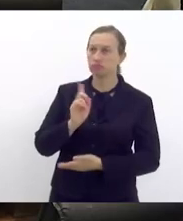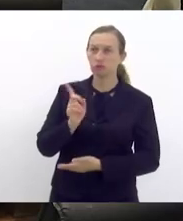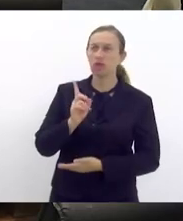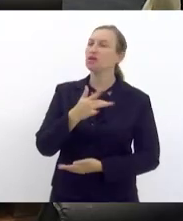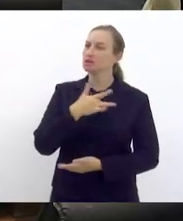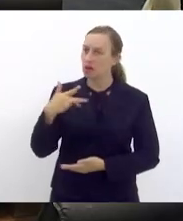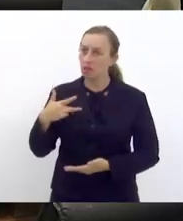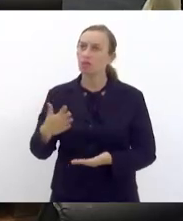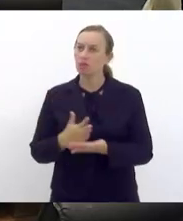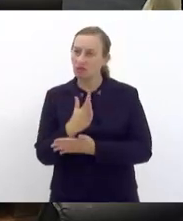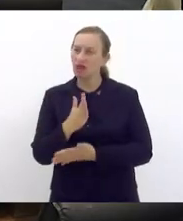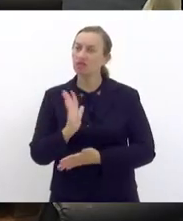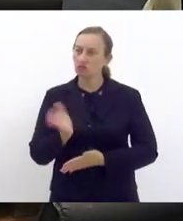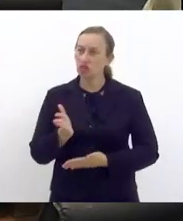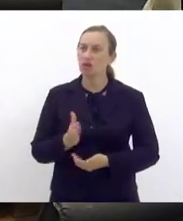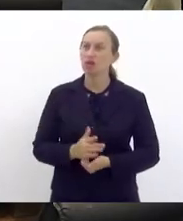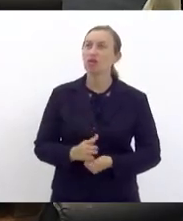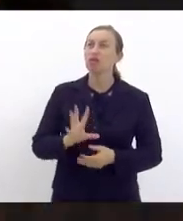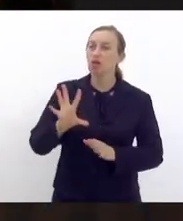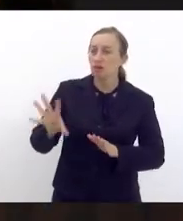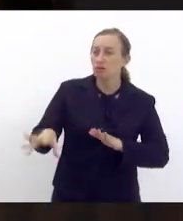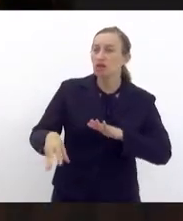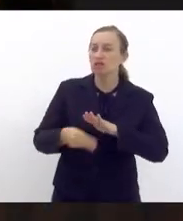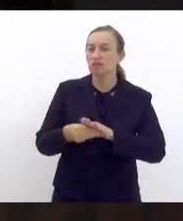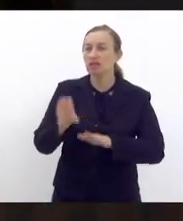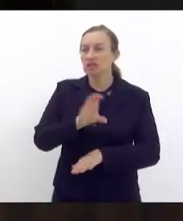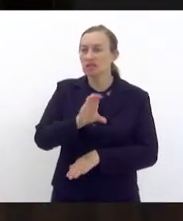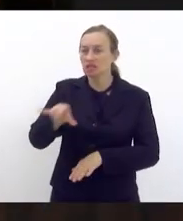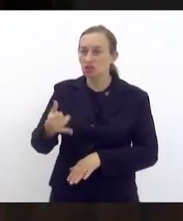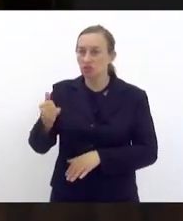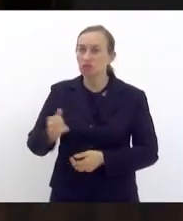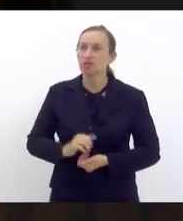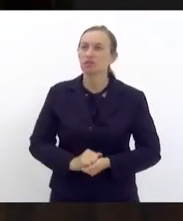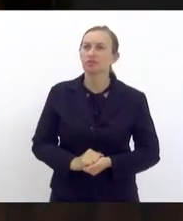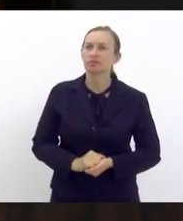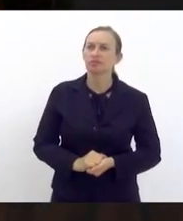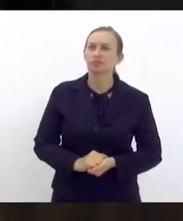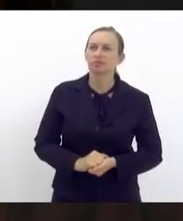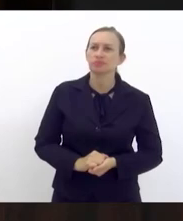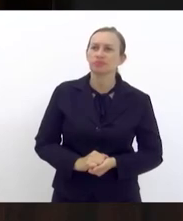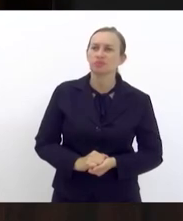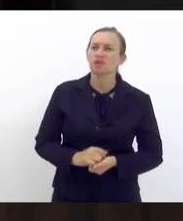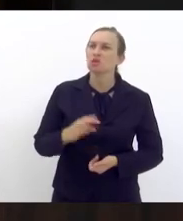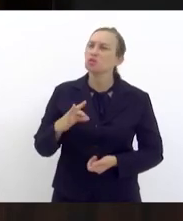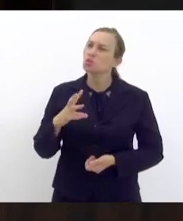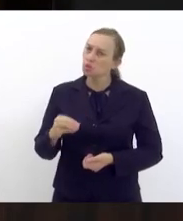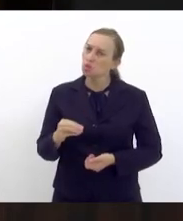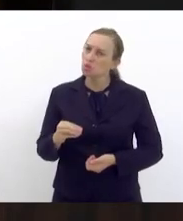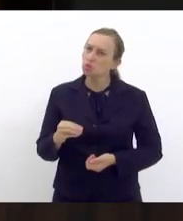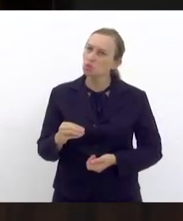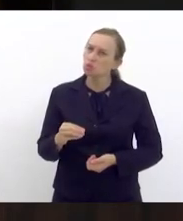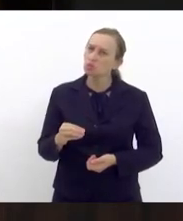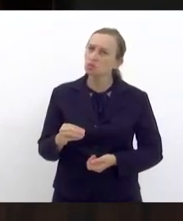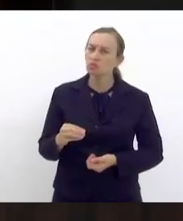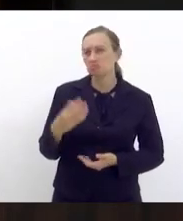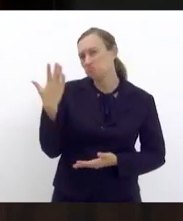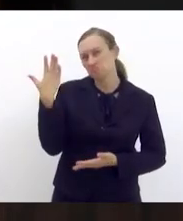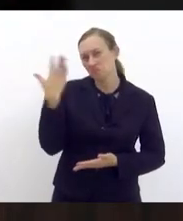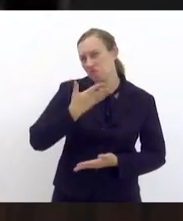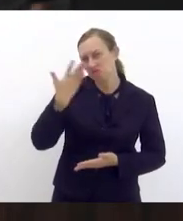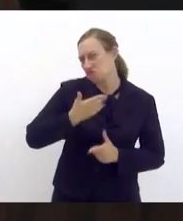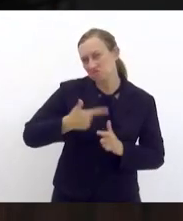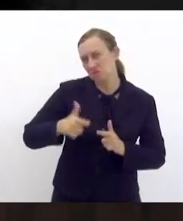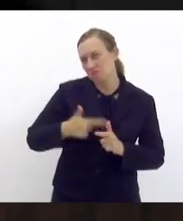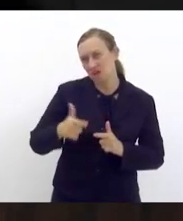Saúde favorável. Com as emendas da CCJ. Mas de toda sorte, não vejo óbvio se